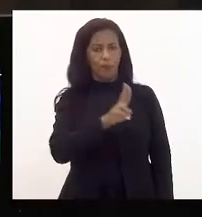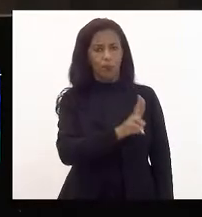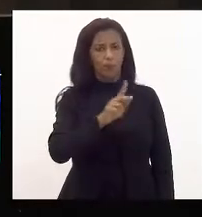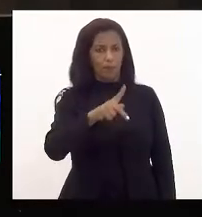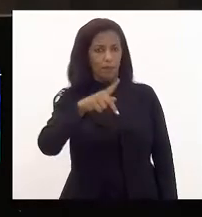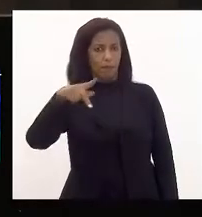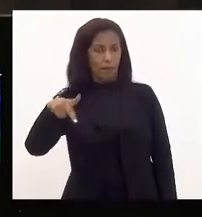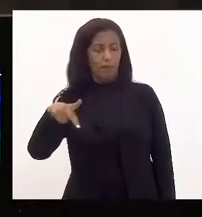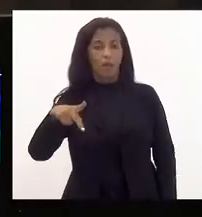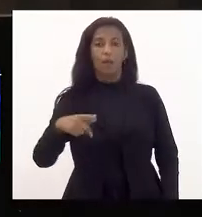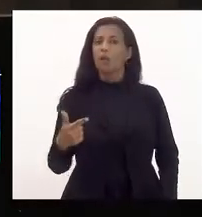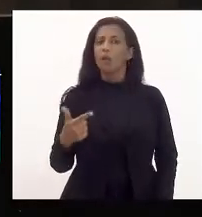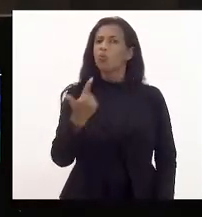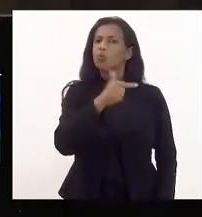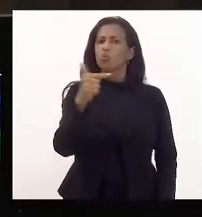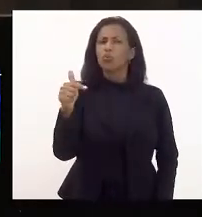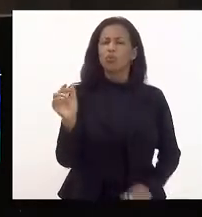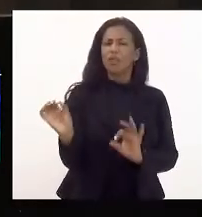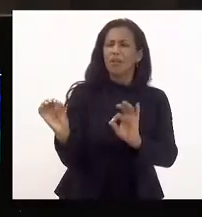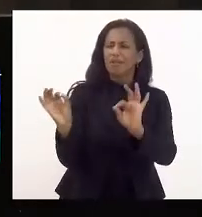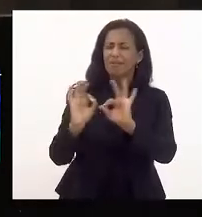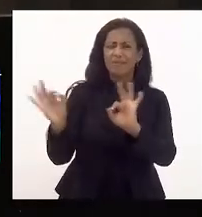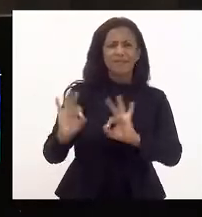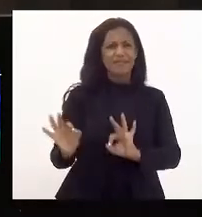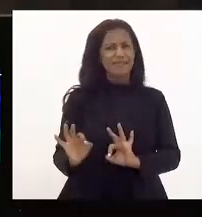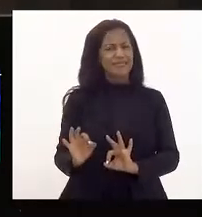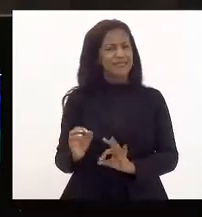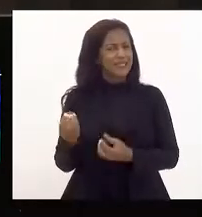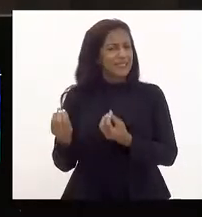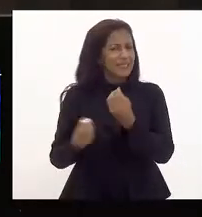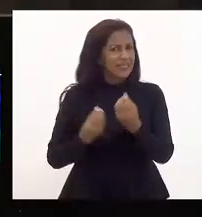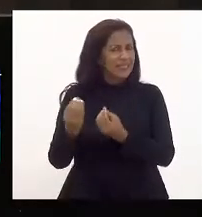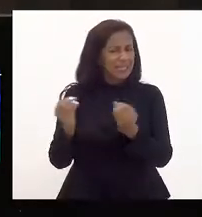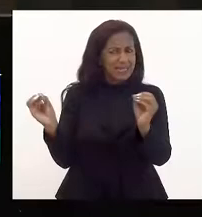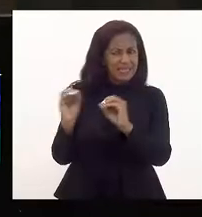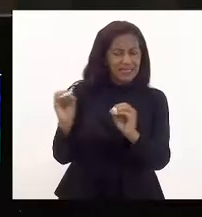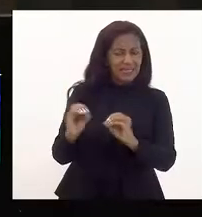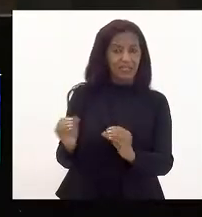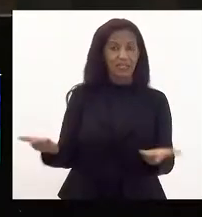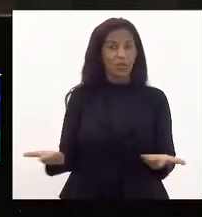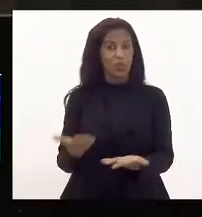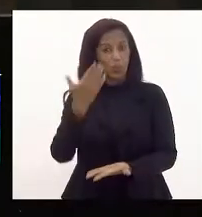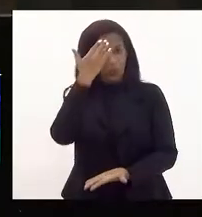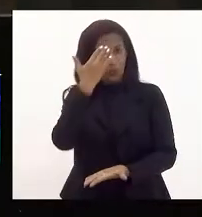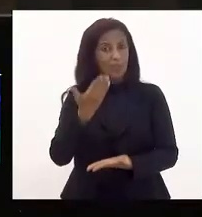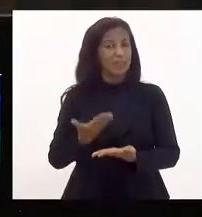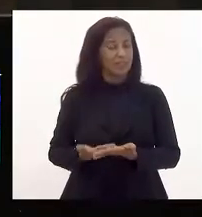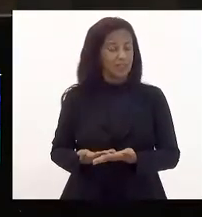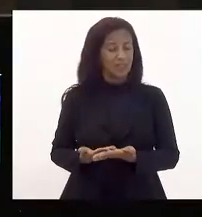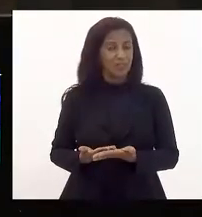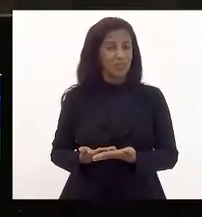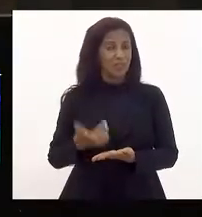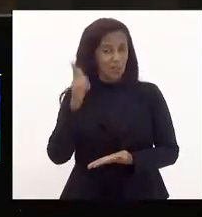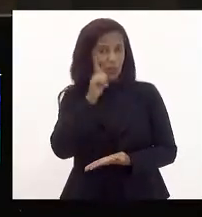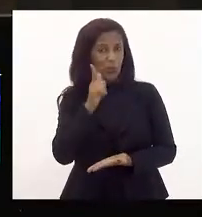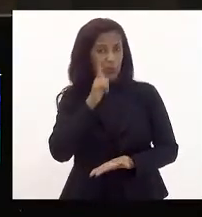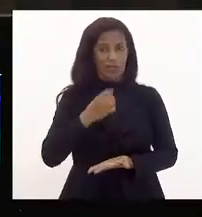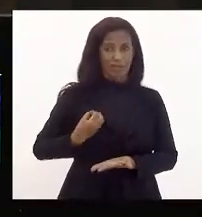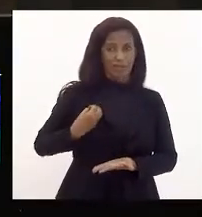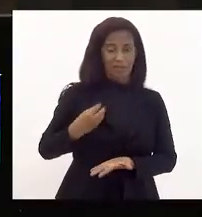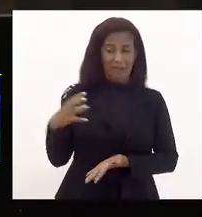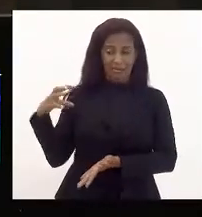não tinham nenhuma condição. e hoje acredito que as que resistem